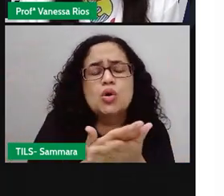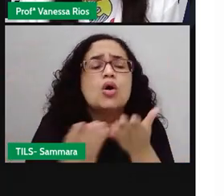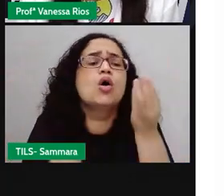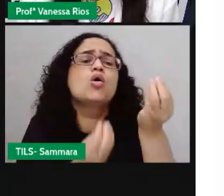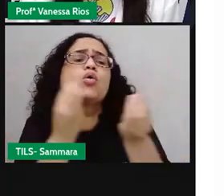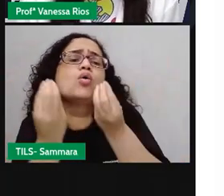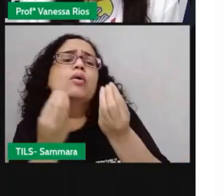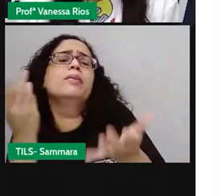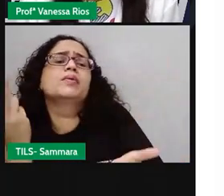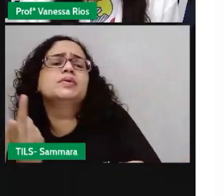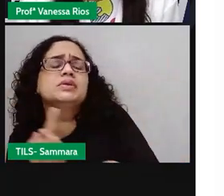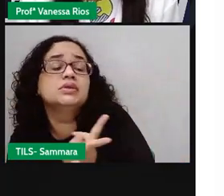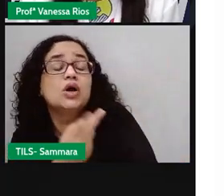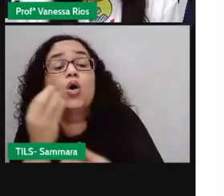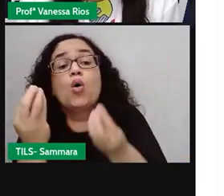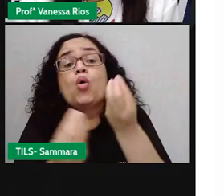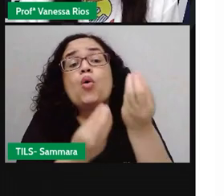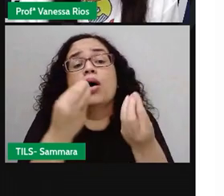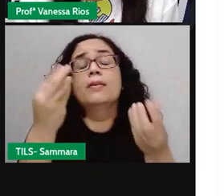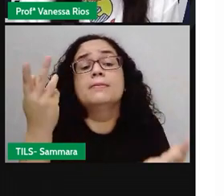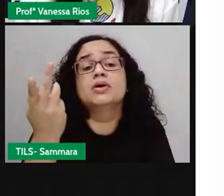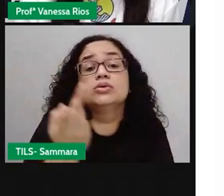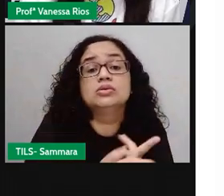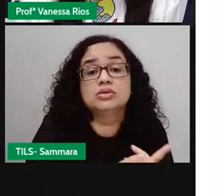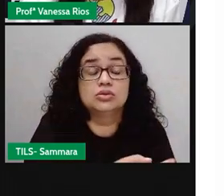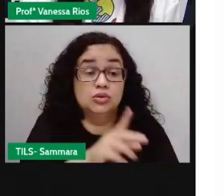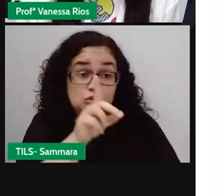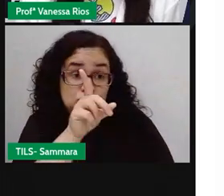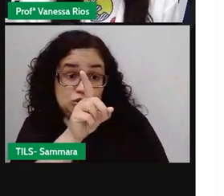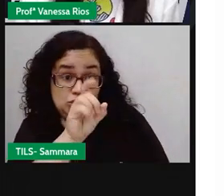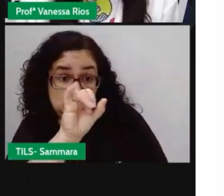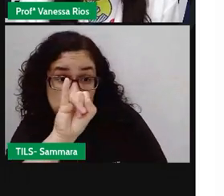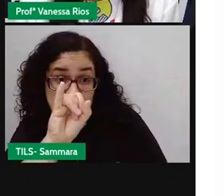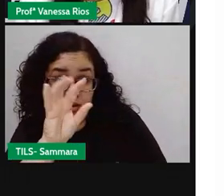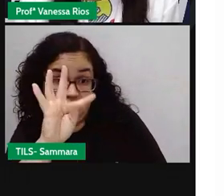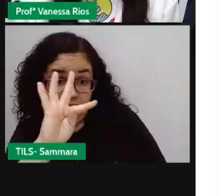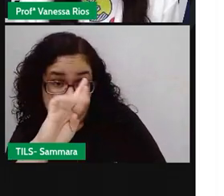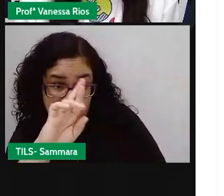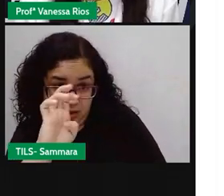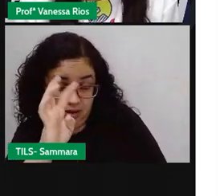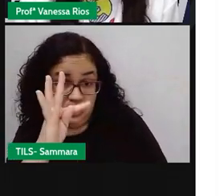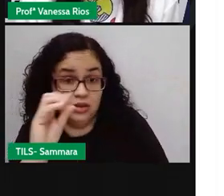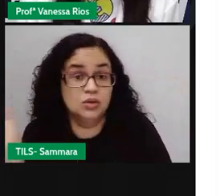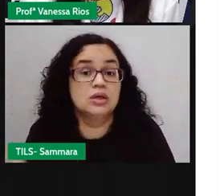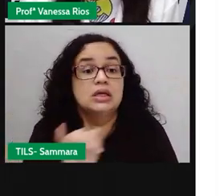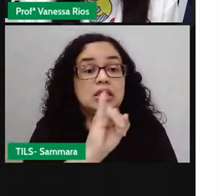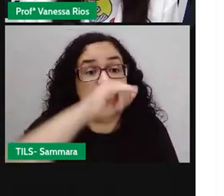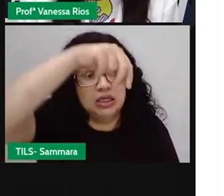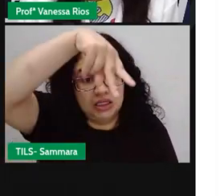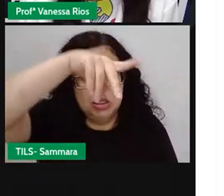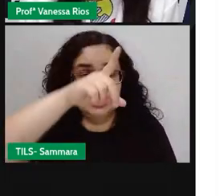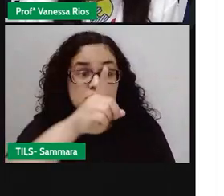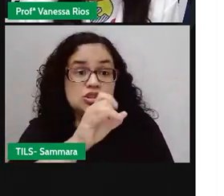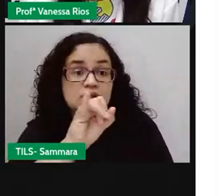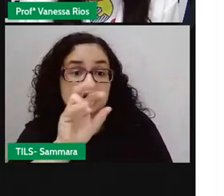acontece, o que é e como acontece os discursos direto e indireto nos contos.